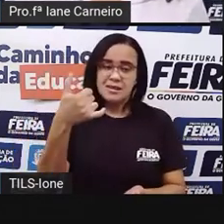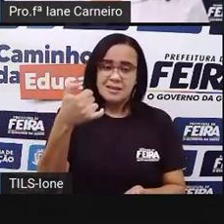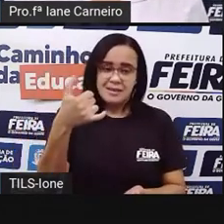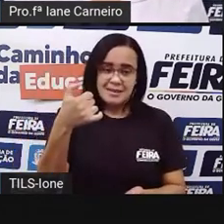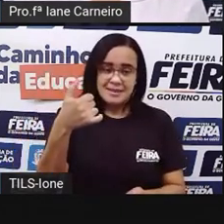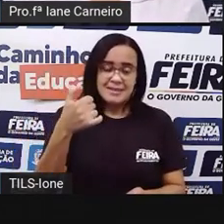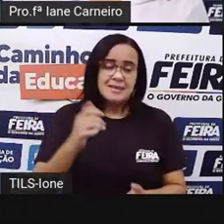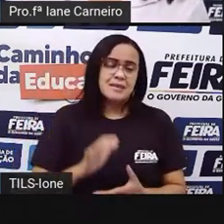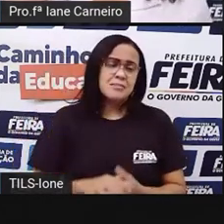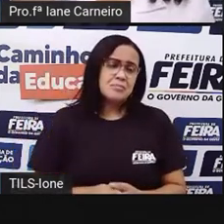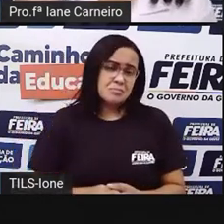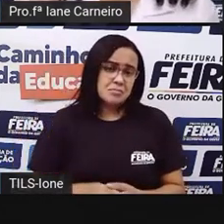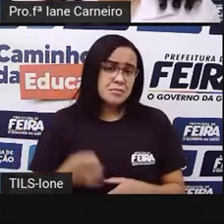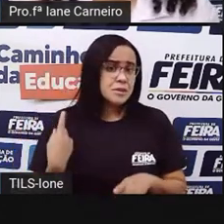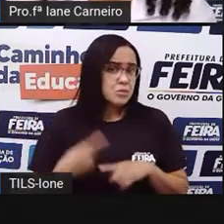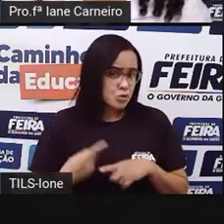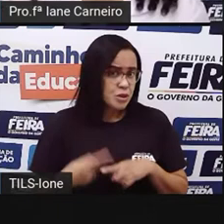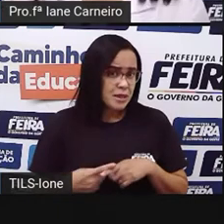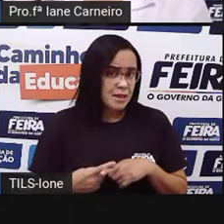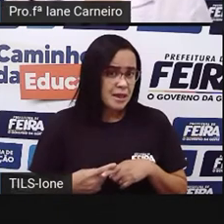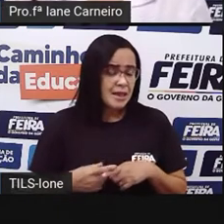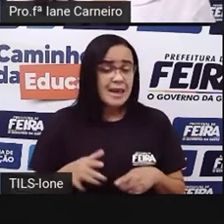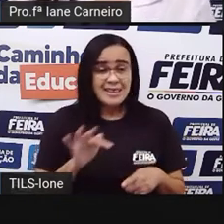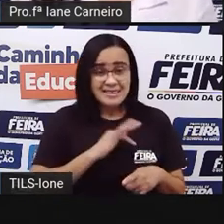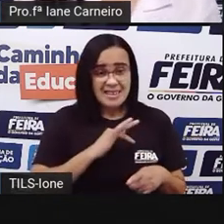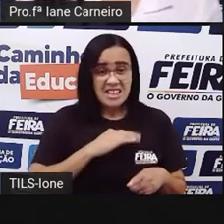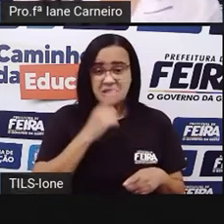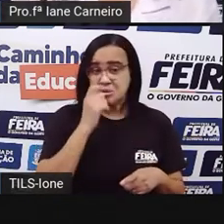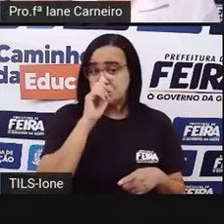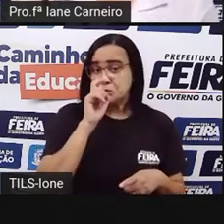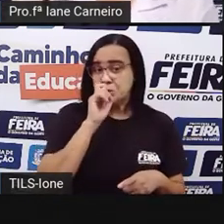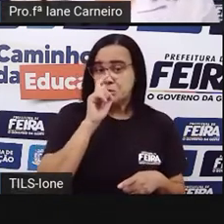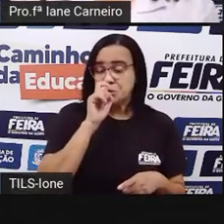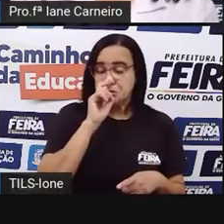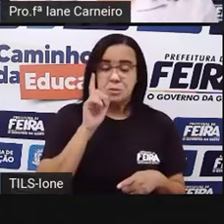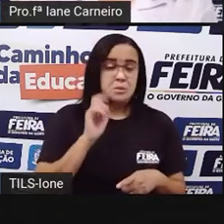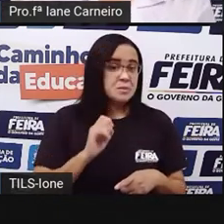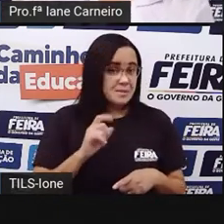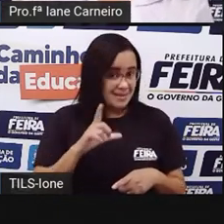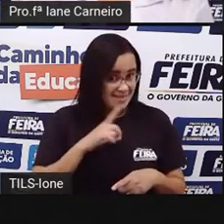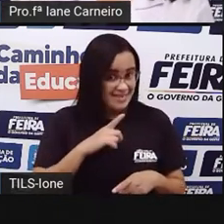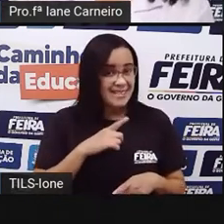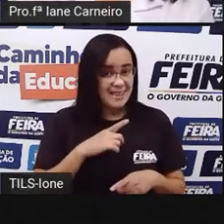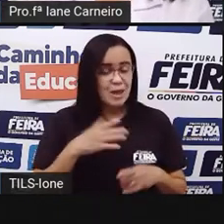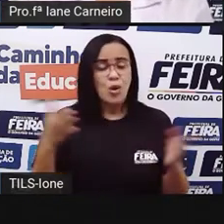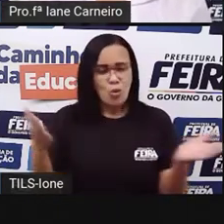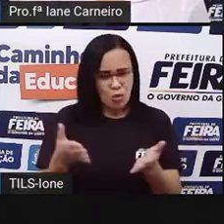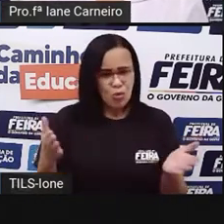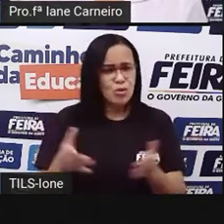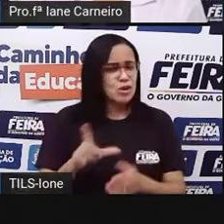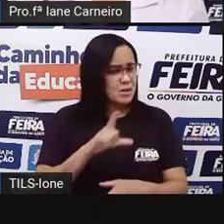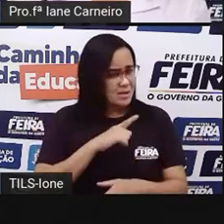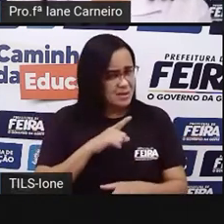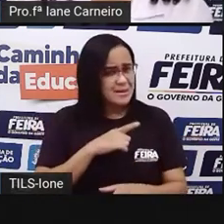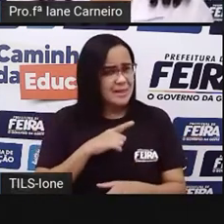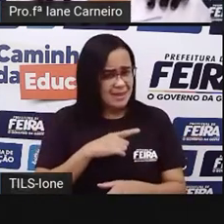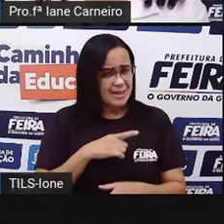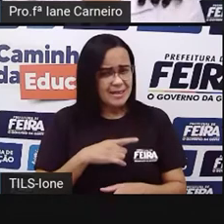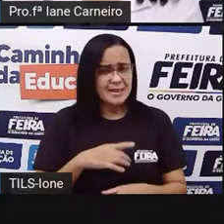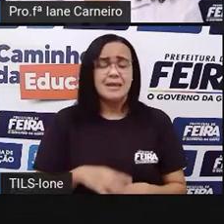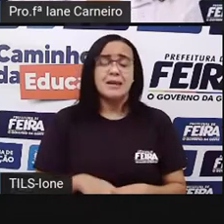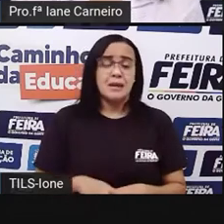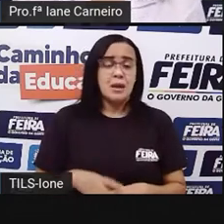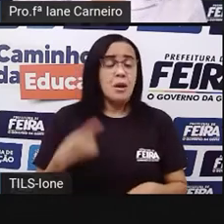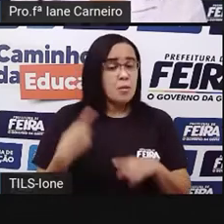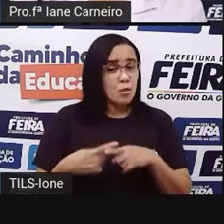sofisticada, muito delicada também. Hoje em dia, ainda tem essa profissão, eles ganham bastante, né? Dinheiro